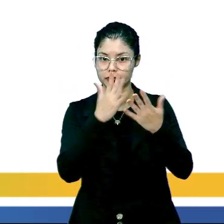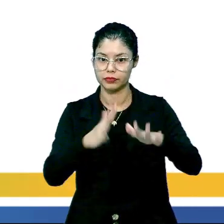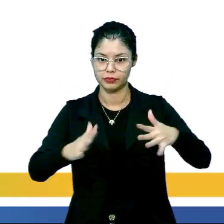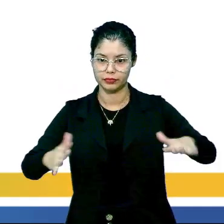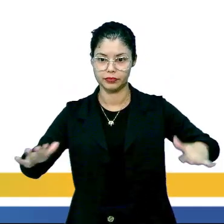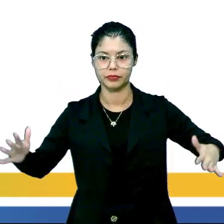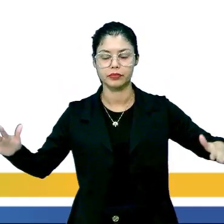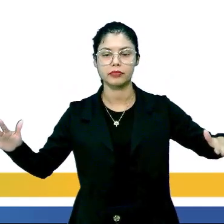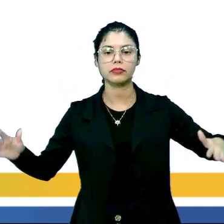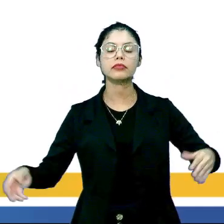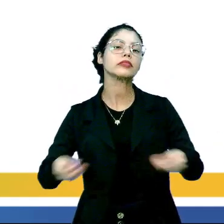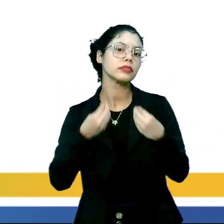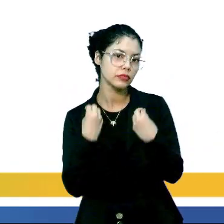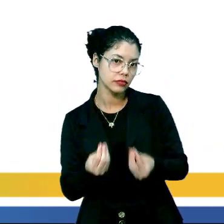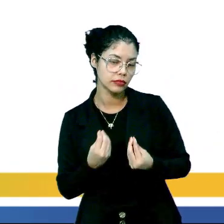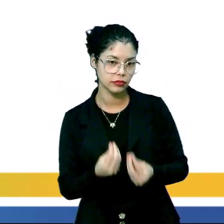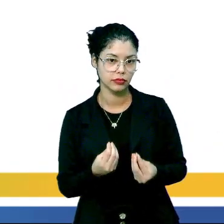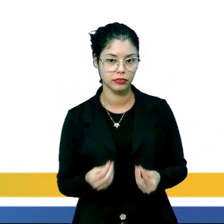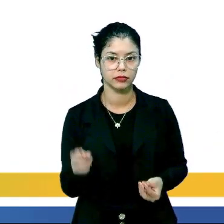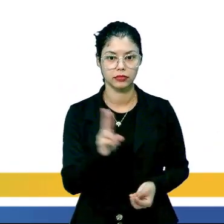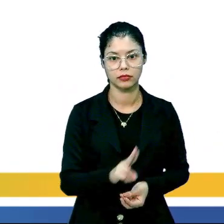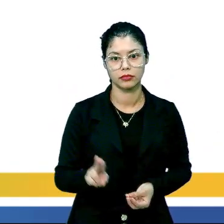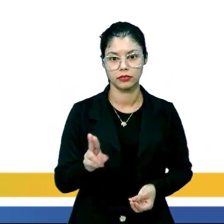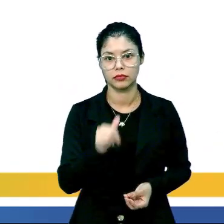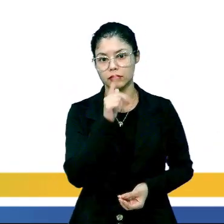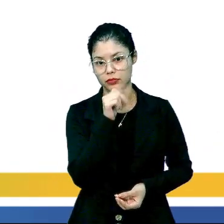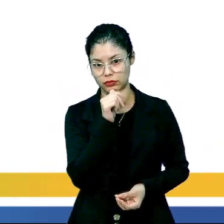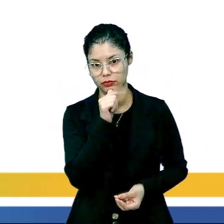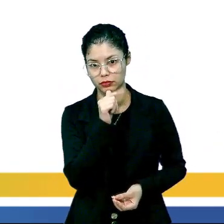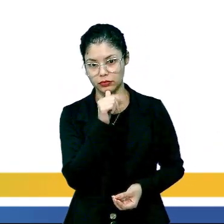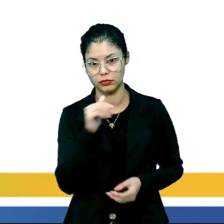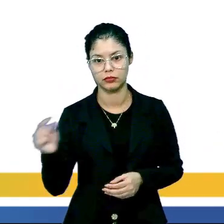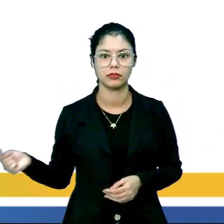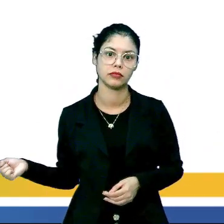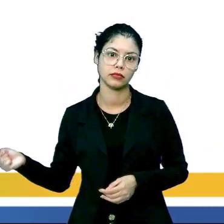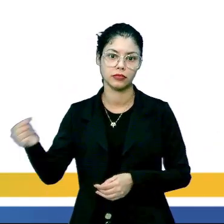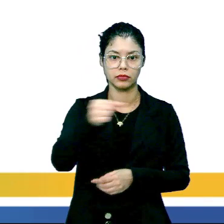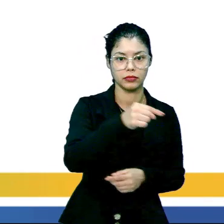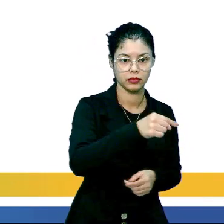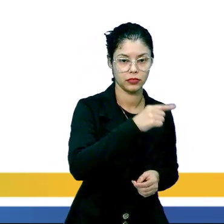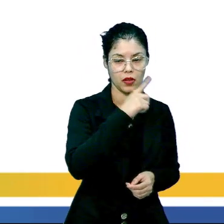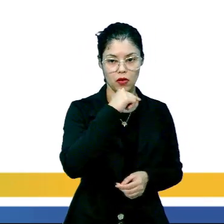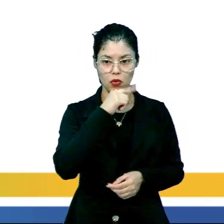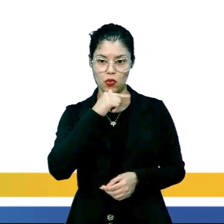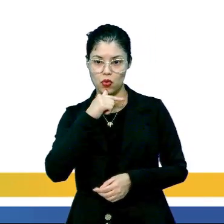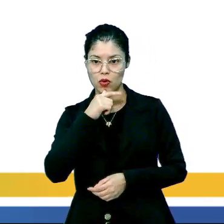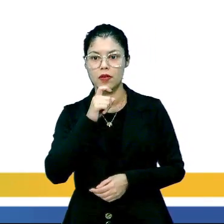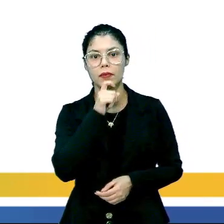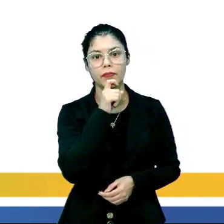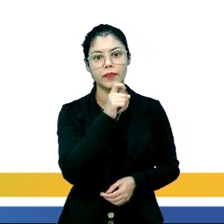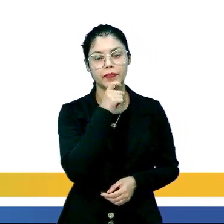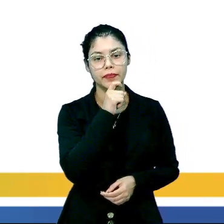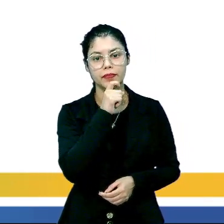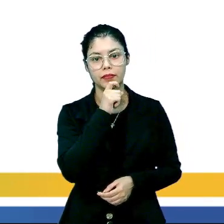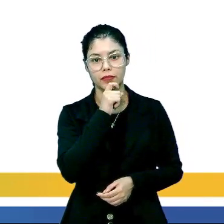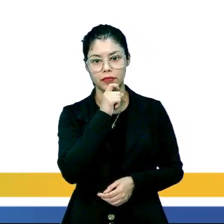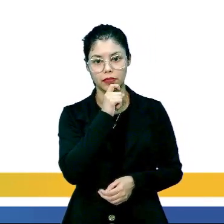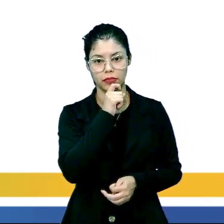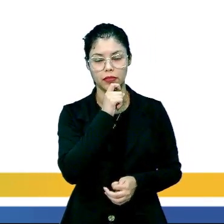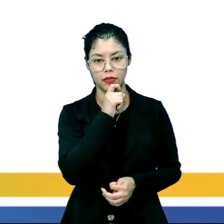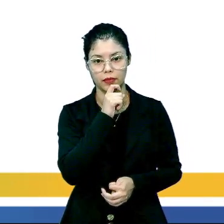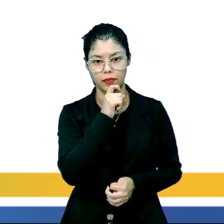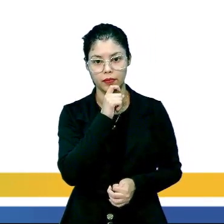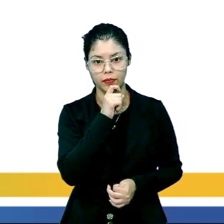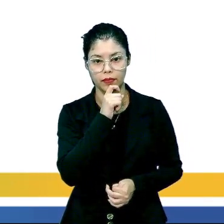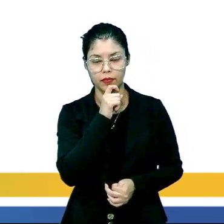represa. Então, para que serve essa represa? Essa represa, ela joga água para dentro do reator, para resfriar o reator, e aquela